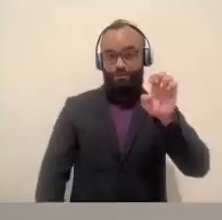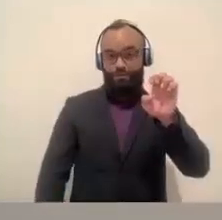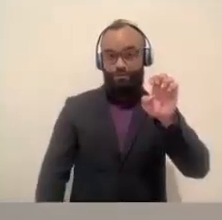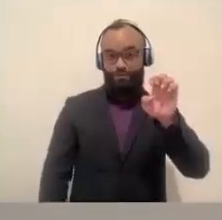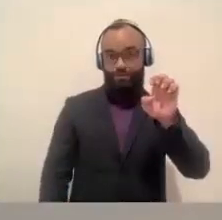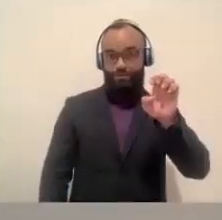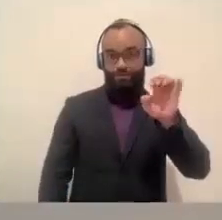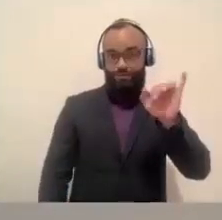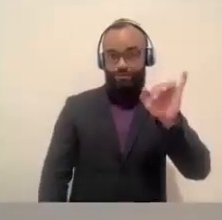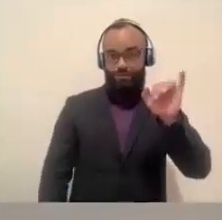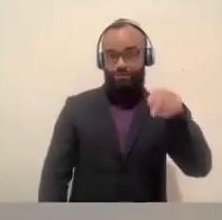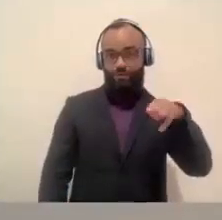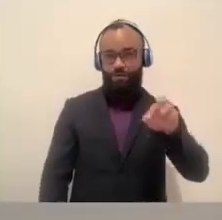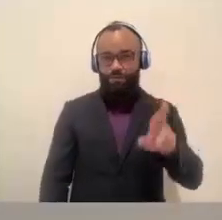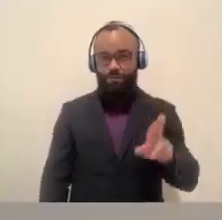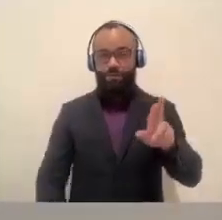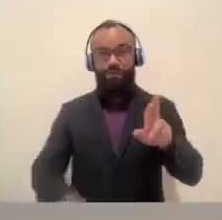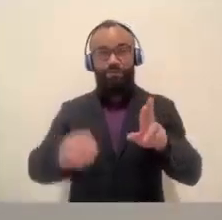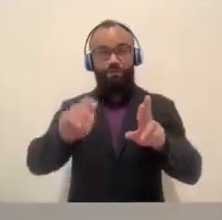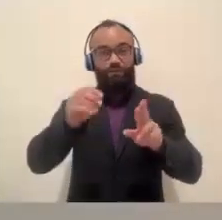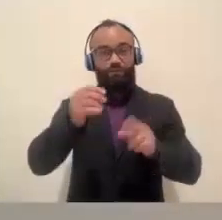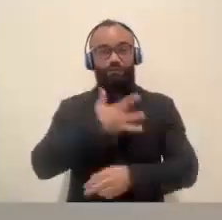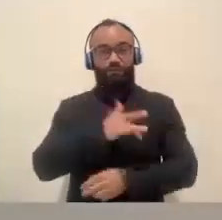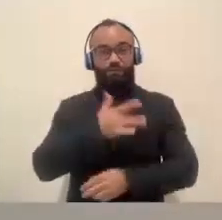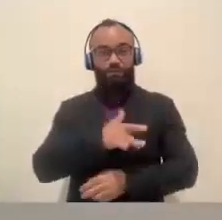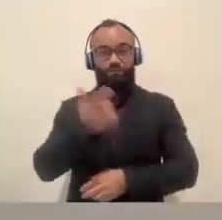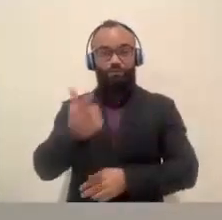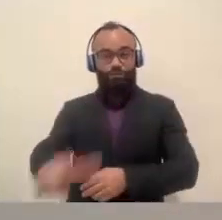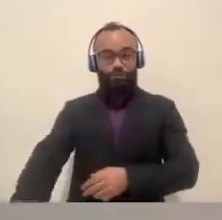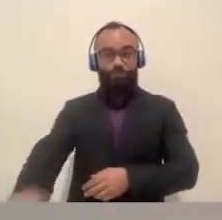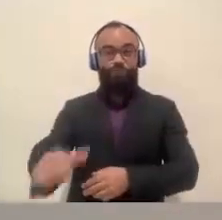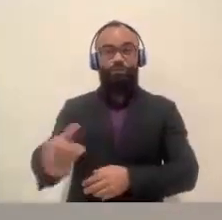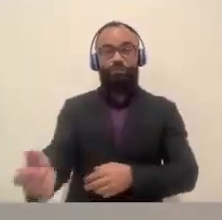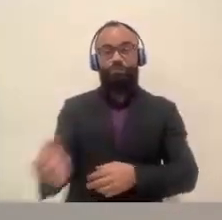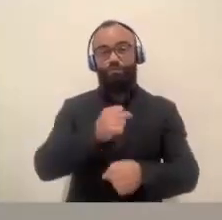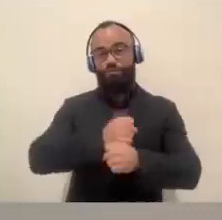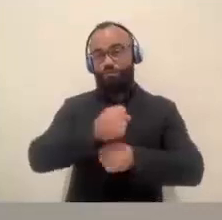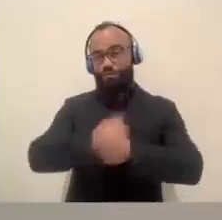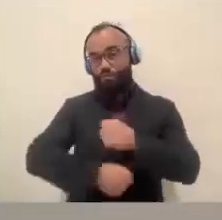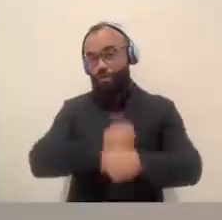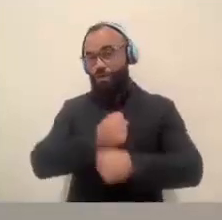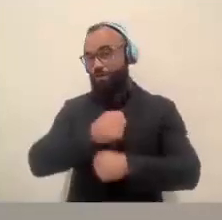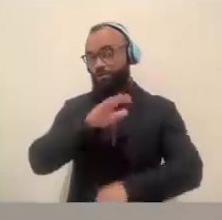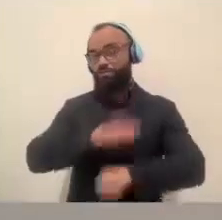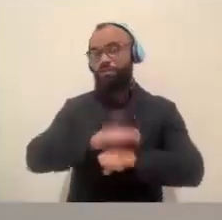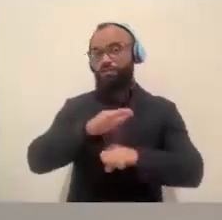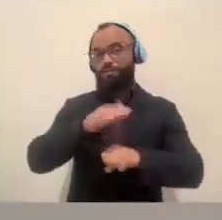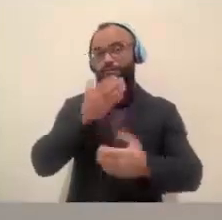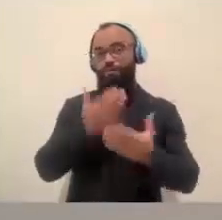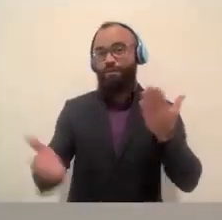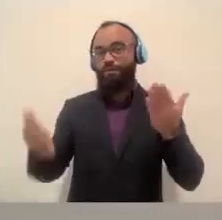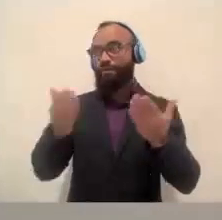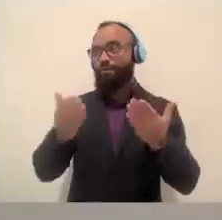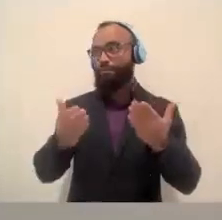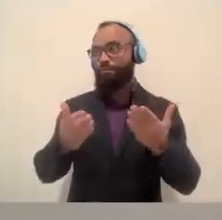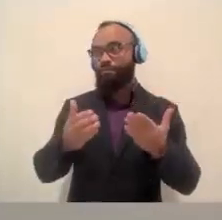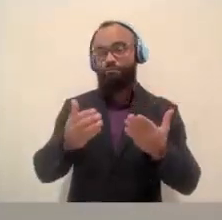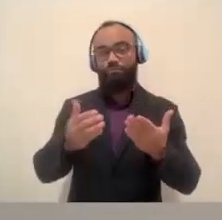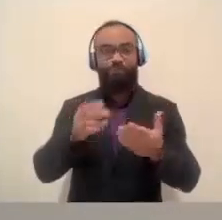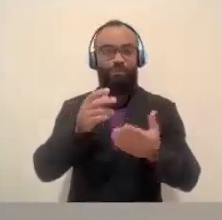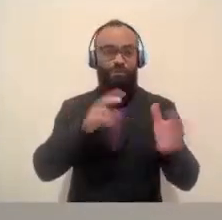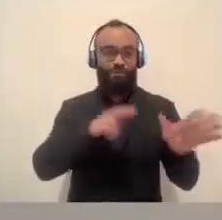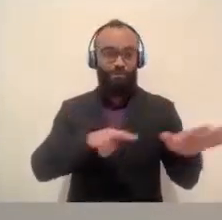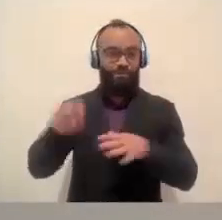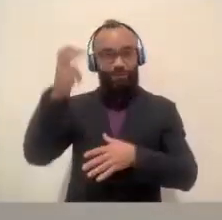Infelizmente, mais um ano se passou e a gente perdeu a Semana Cultural. Aliás, não aconteceu, a gente